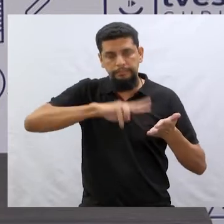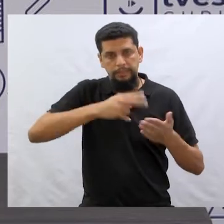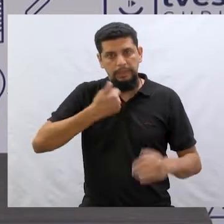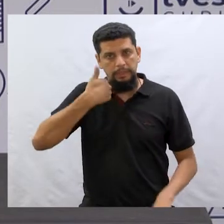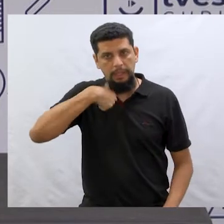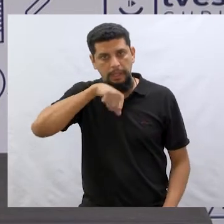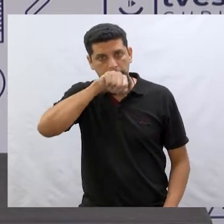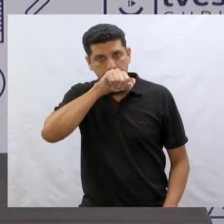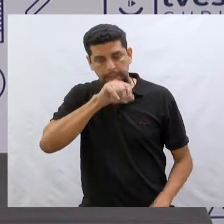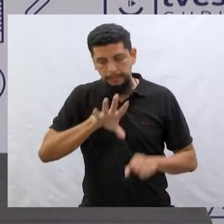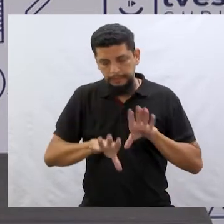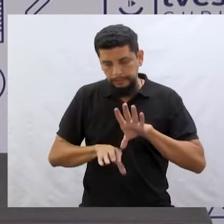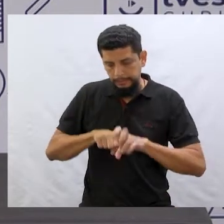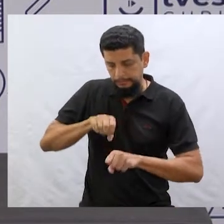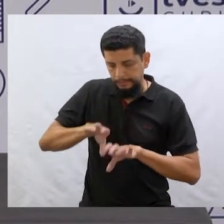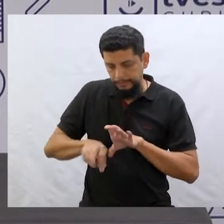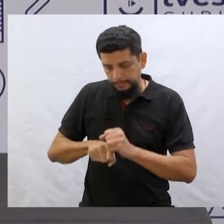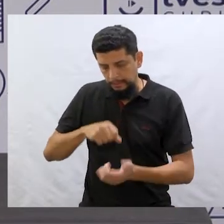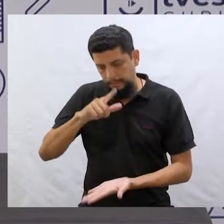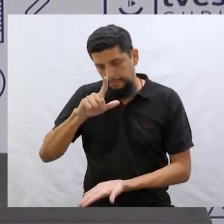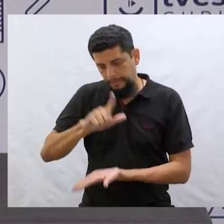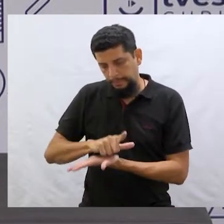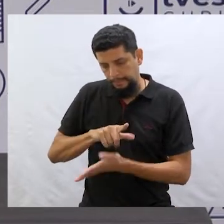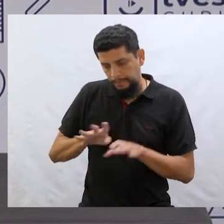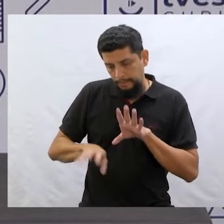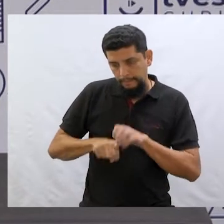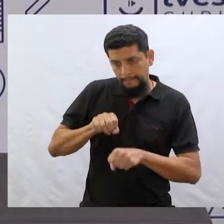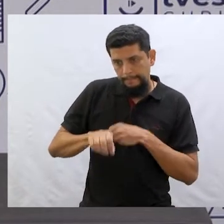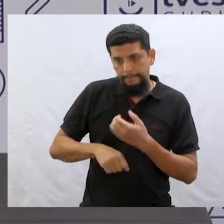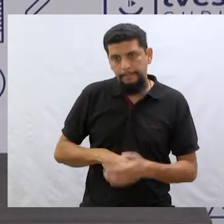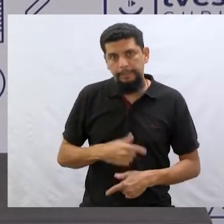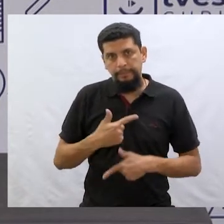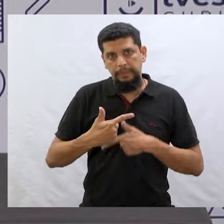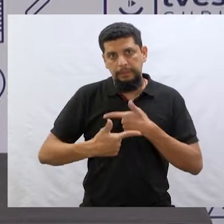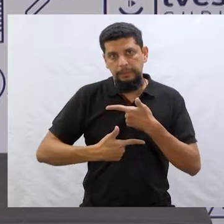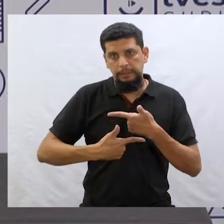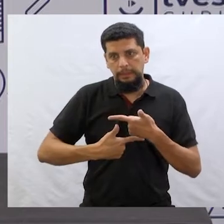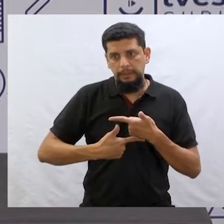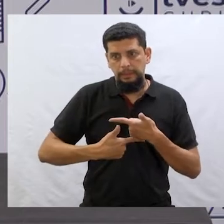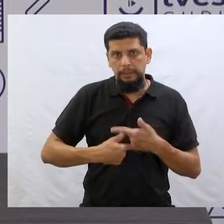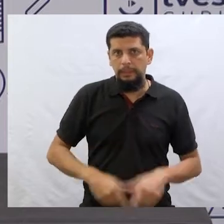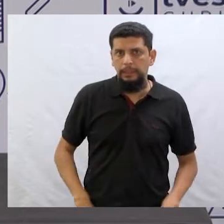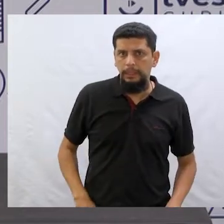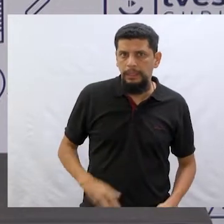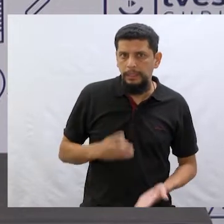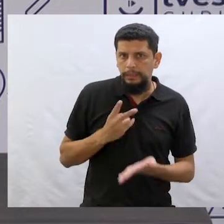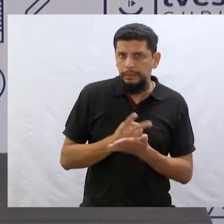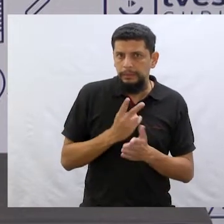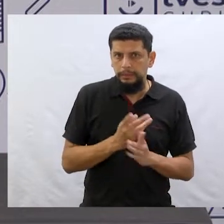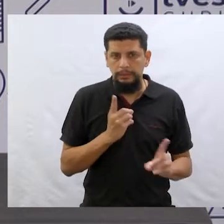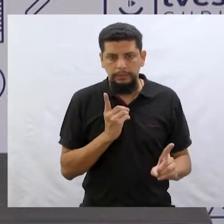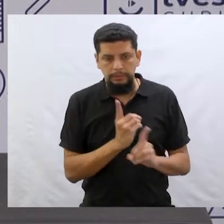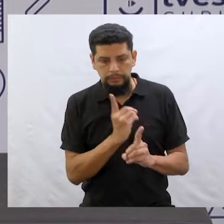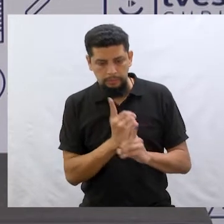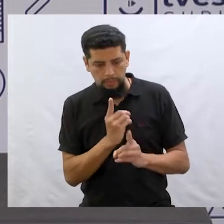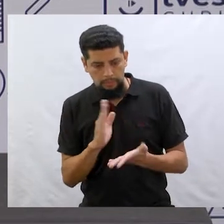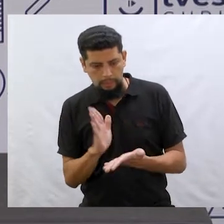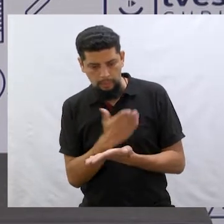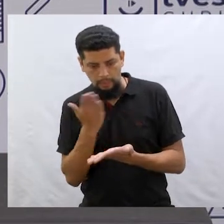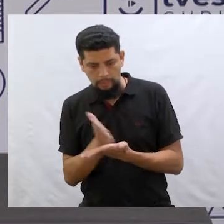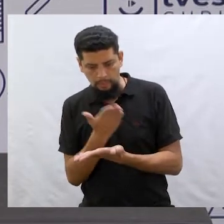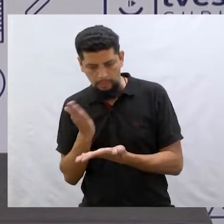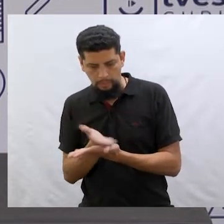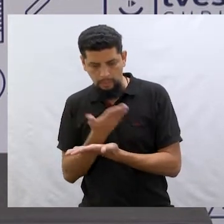mãe, que era catadora de papel na época, quando ia para bairros mais ricos, ela dizia que sempre encontrava alguns livros,